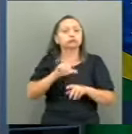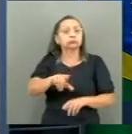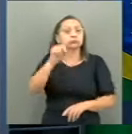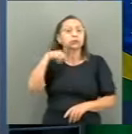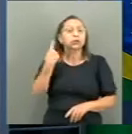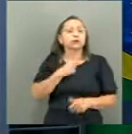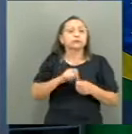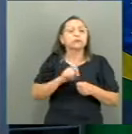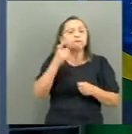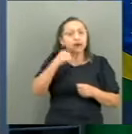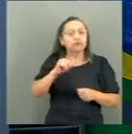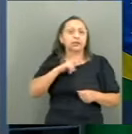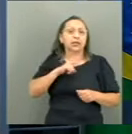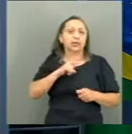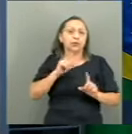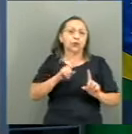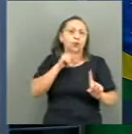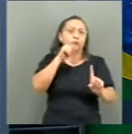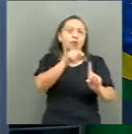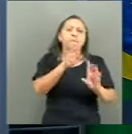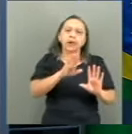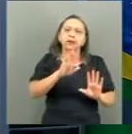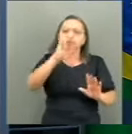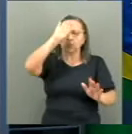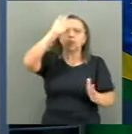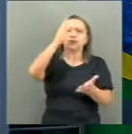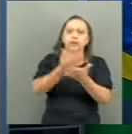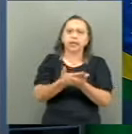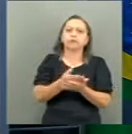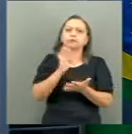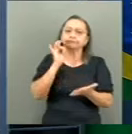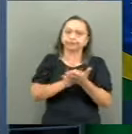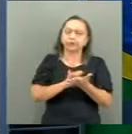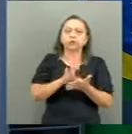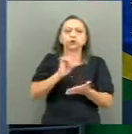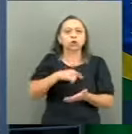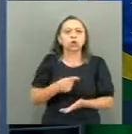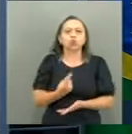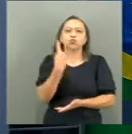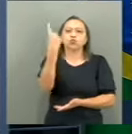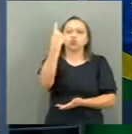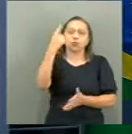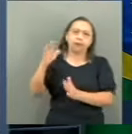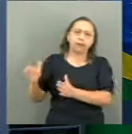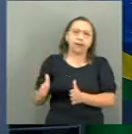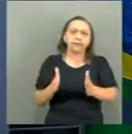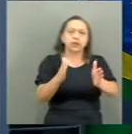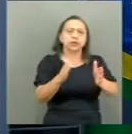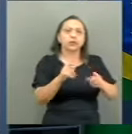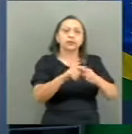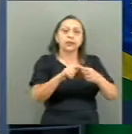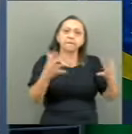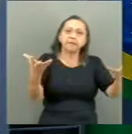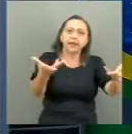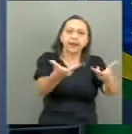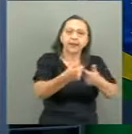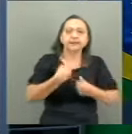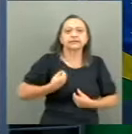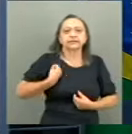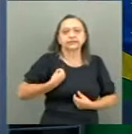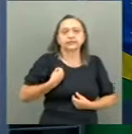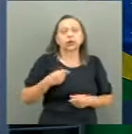se dará o caminho. Mas eu creio firmemente que só há um caminho. O da beleza existencial,